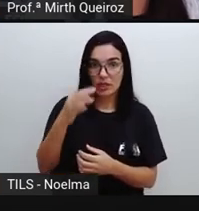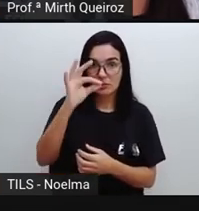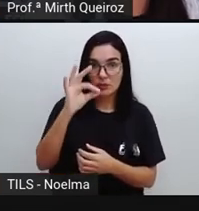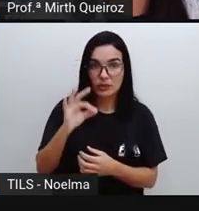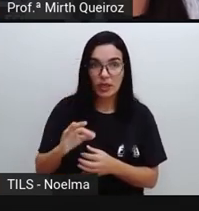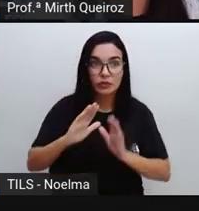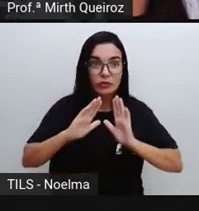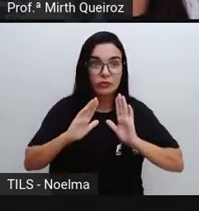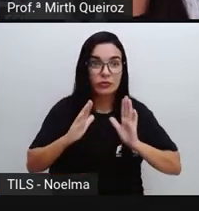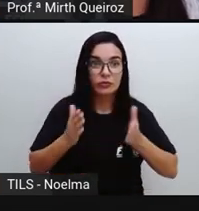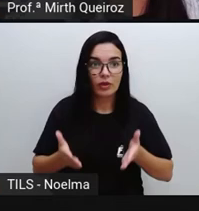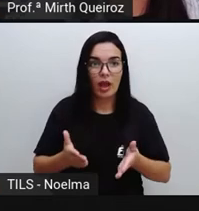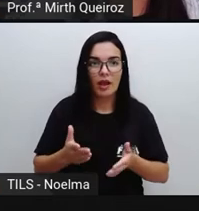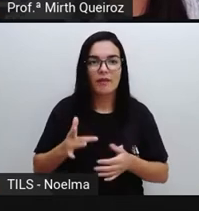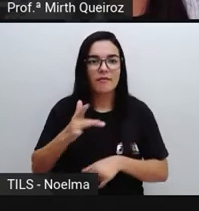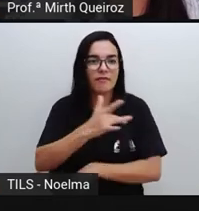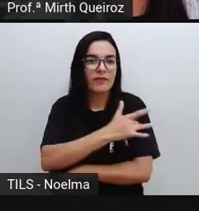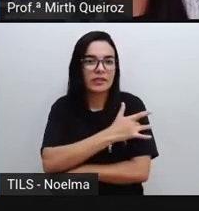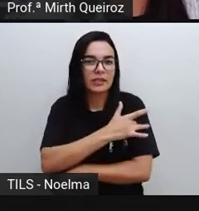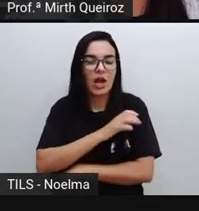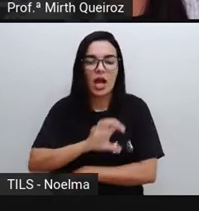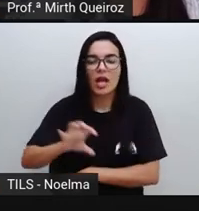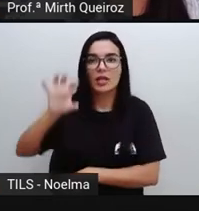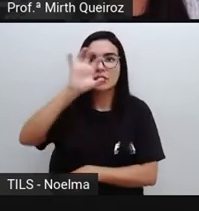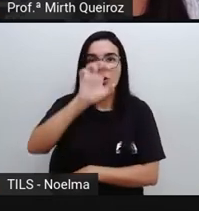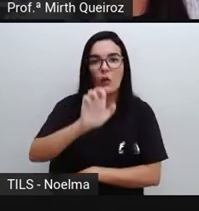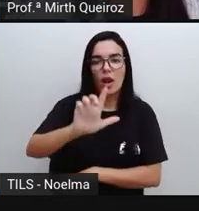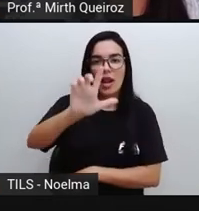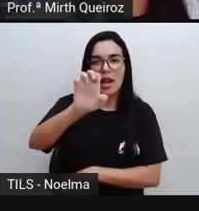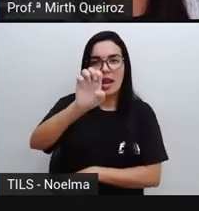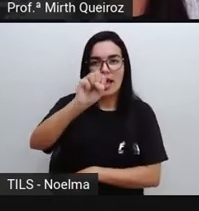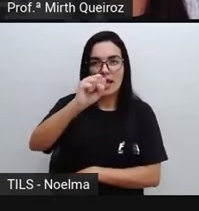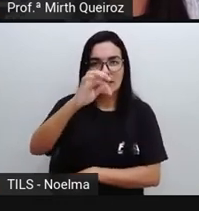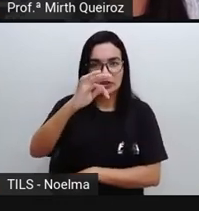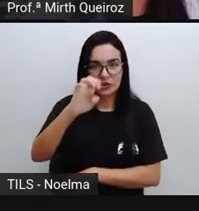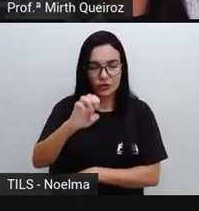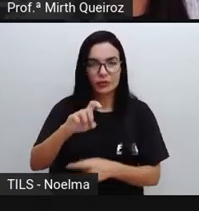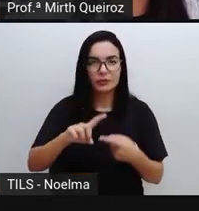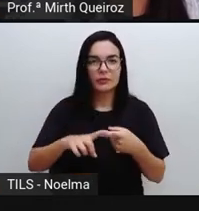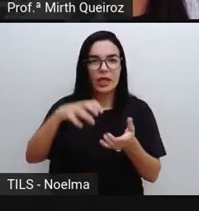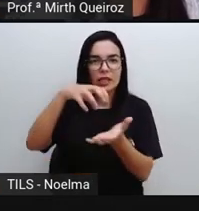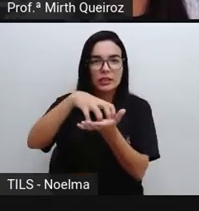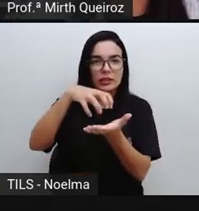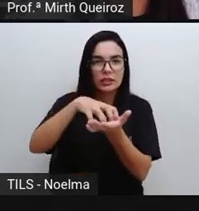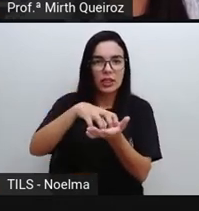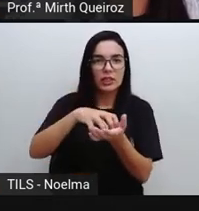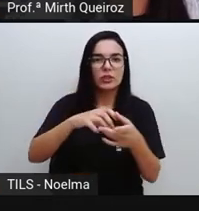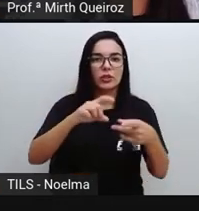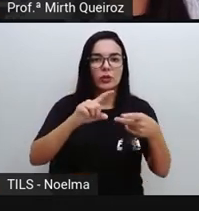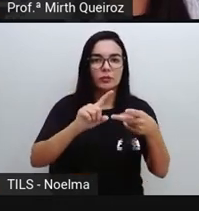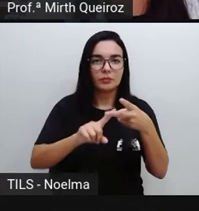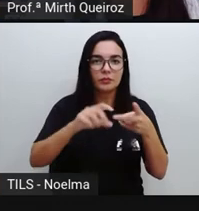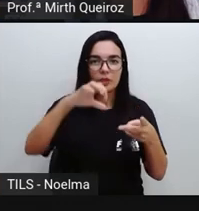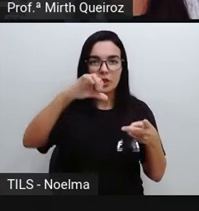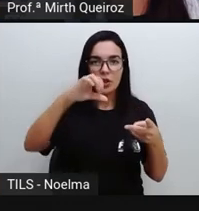da população vacinada na região leste. Centro-oeste, 96,1%.